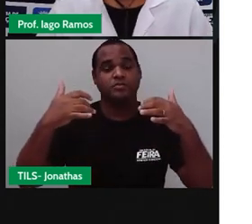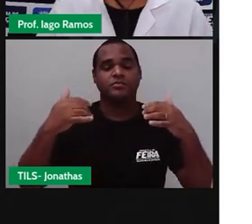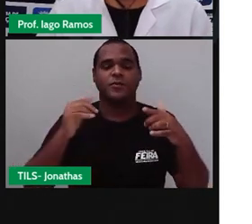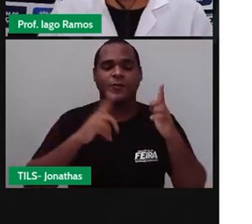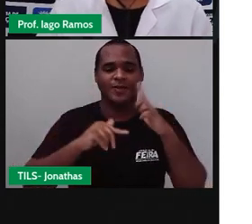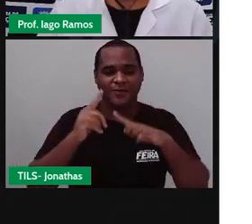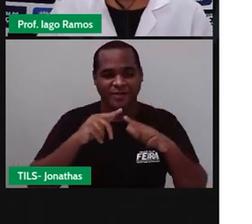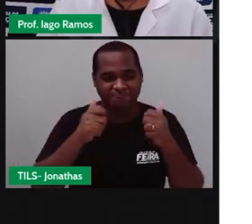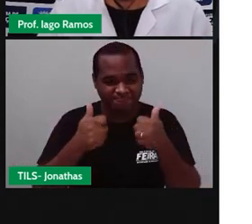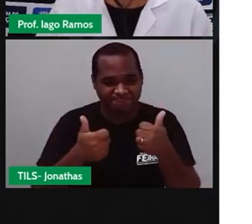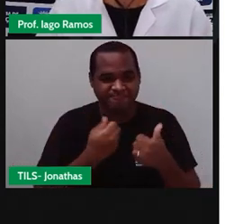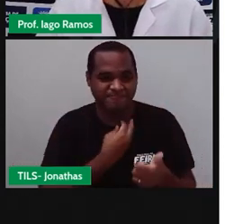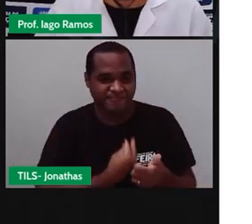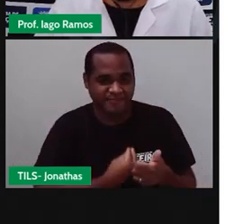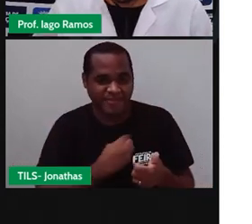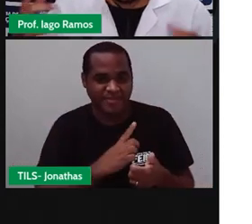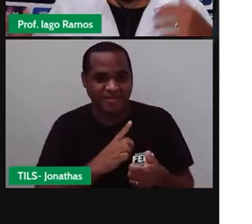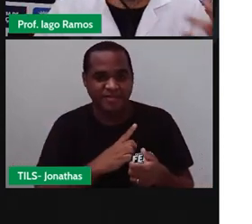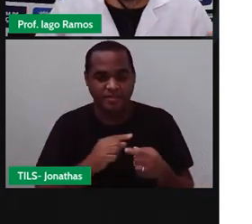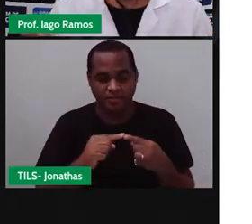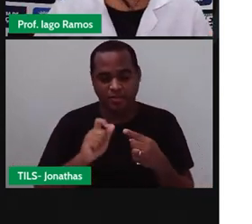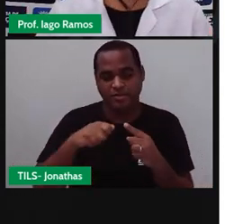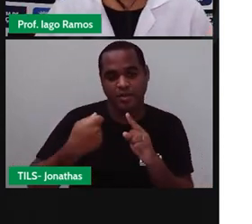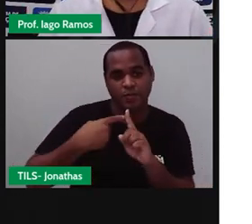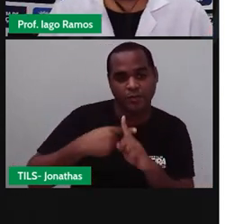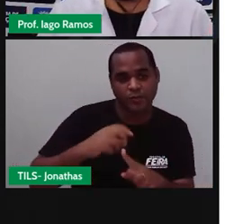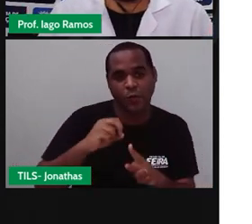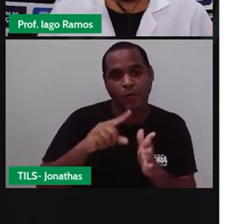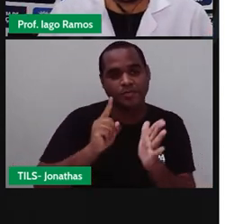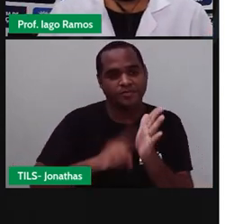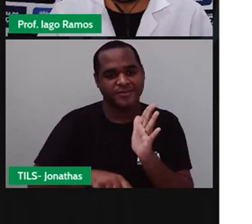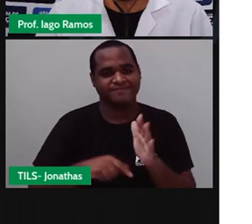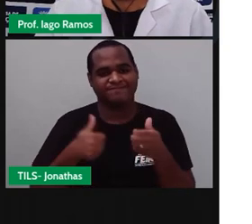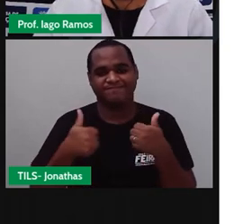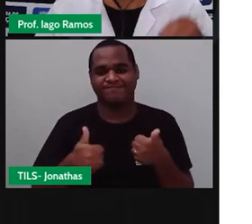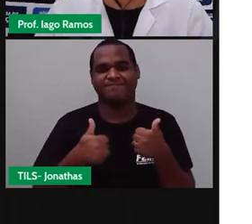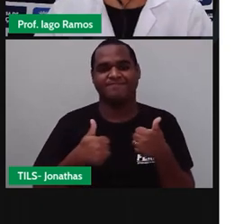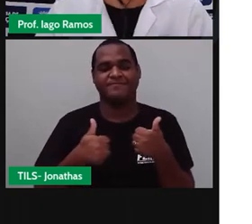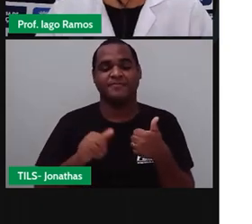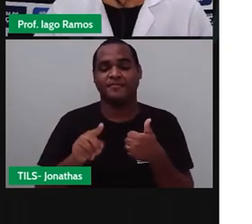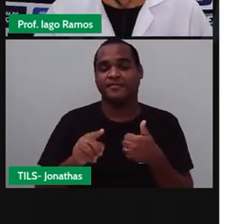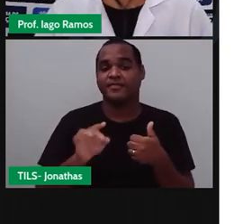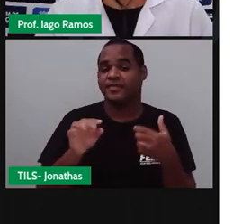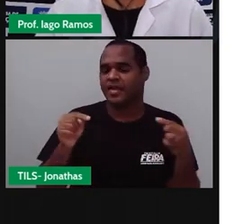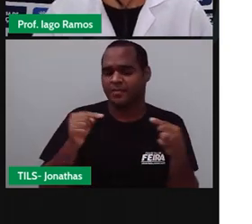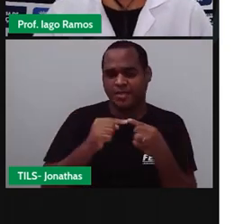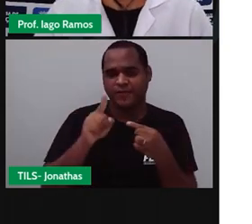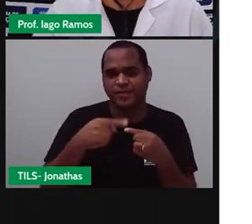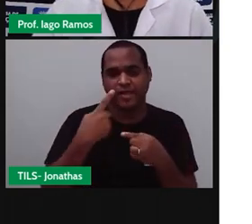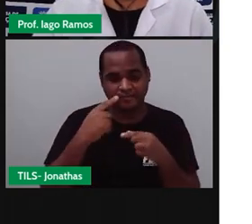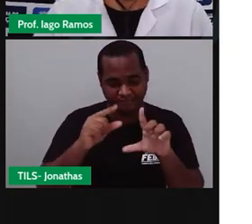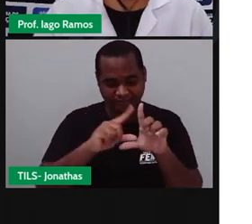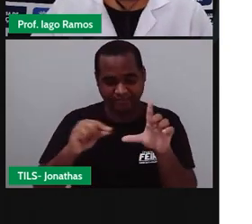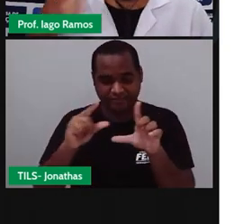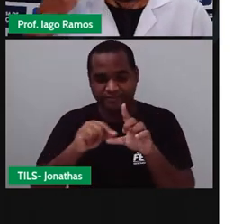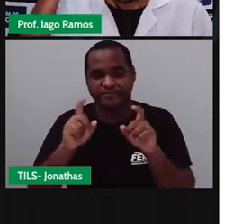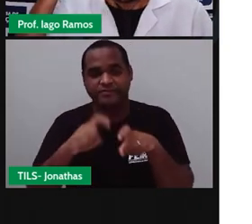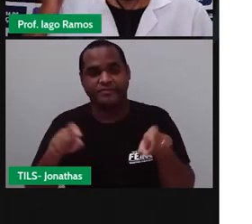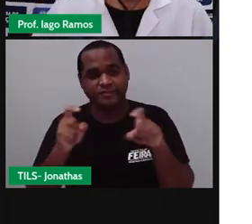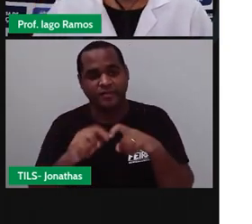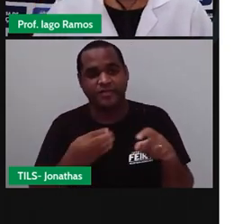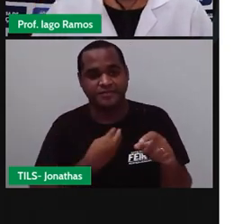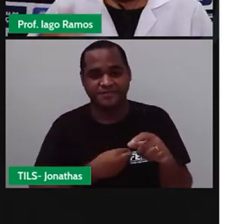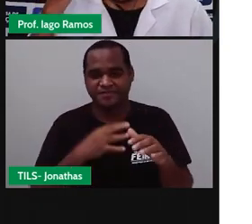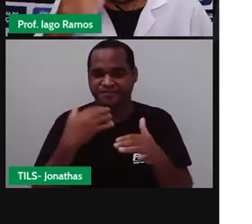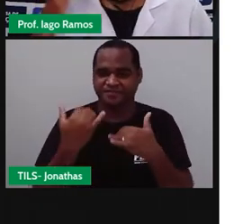essa continha da multiplicação com números positivos ou negativos, tá bom? É só acessar aí na descrição da aula e